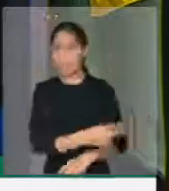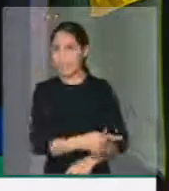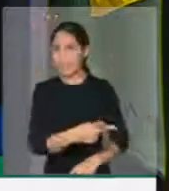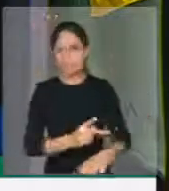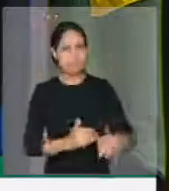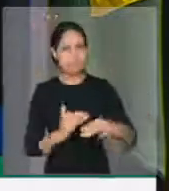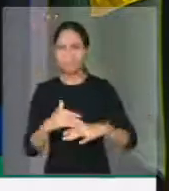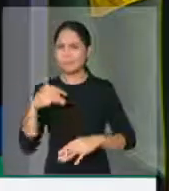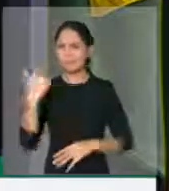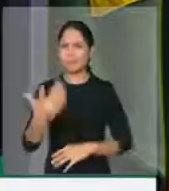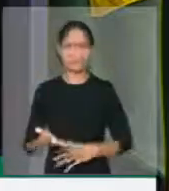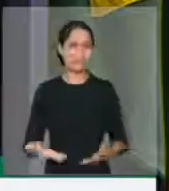presidenta.